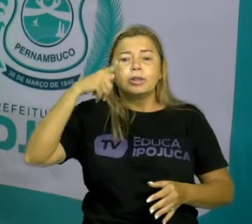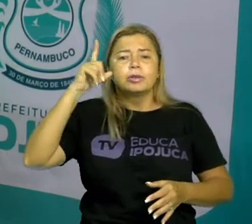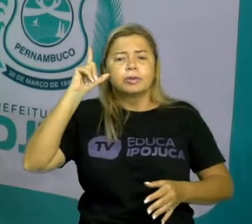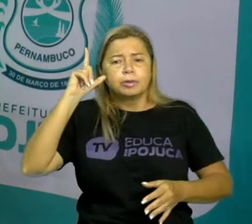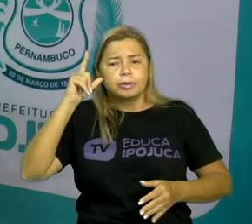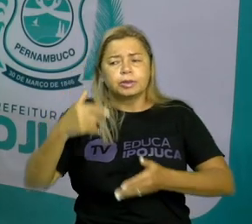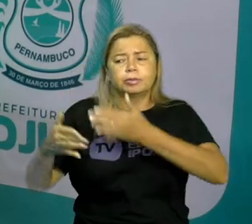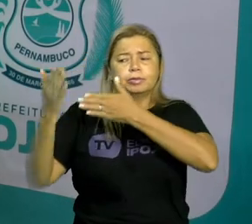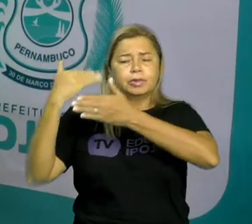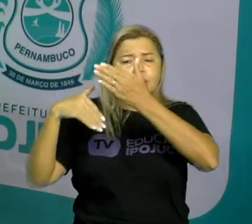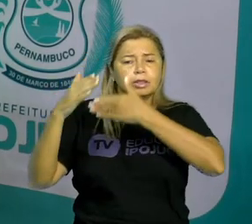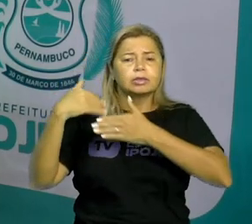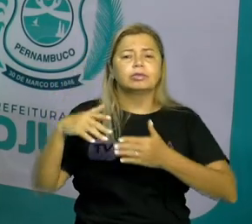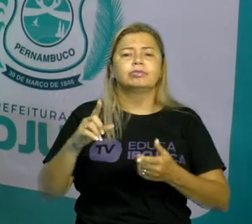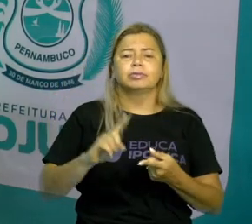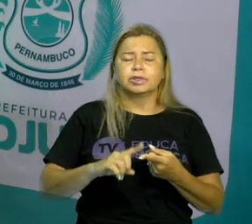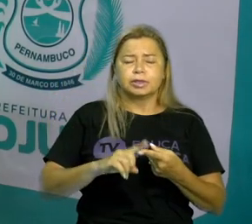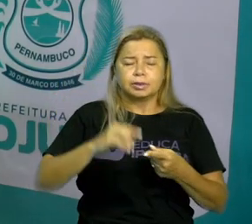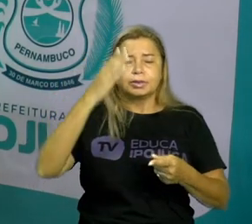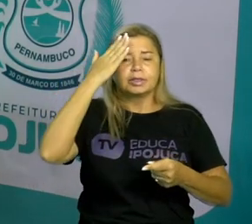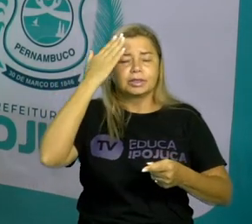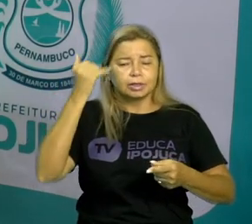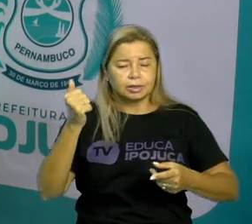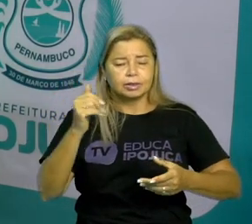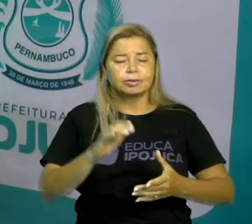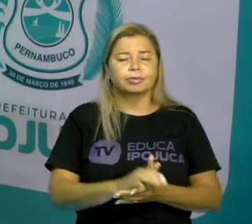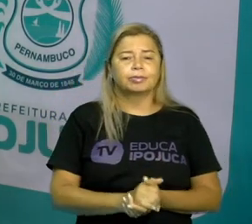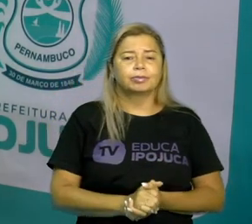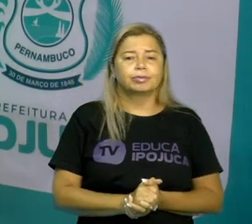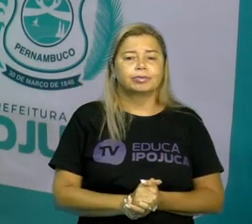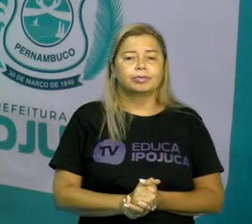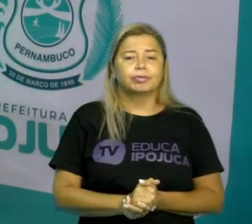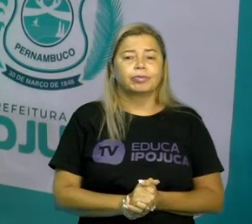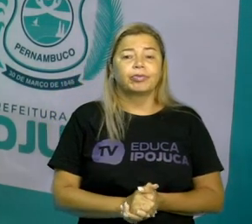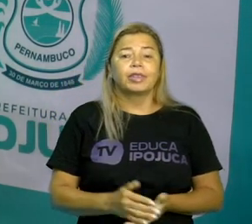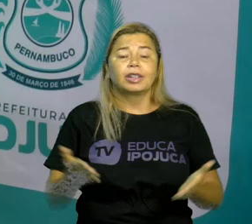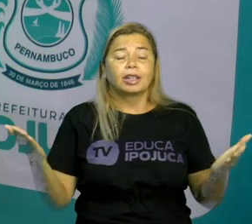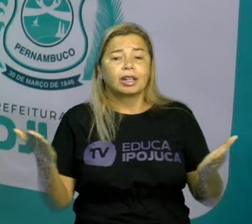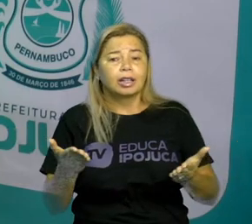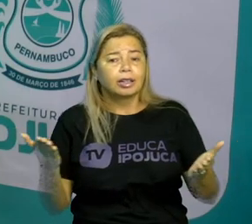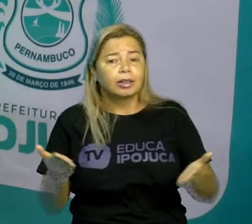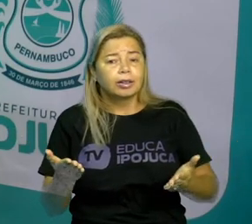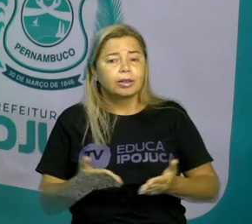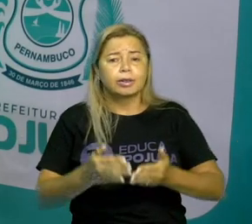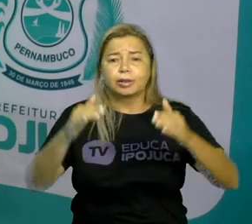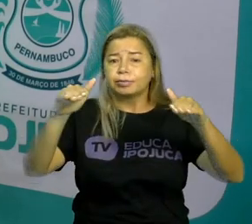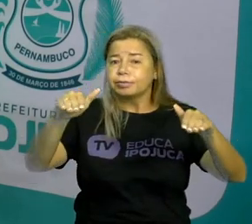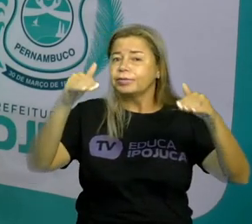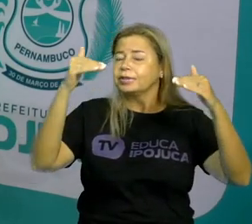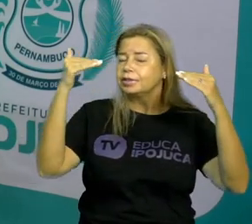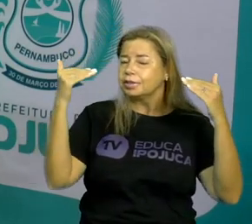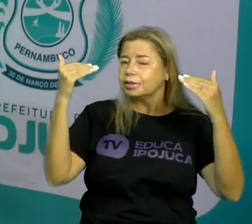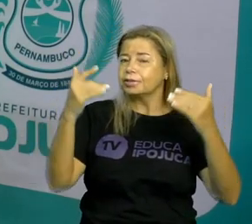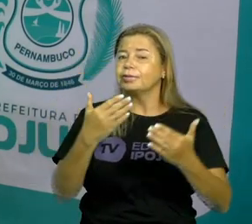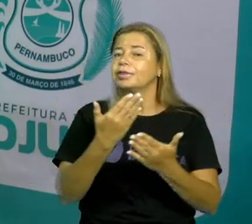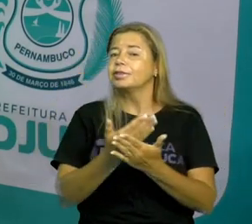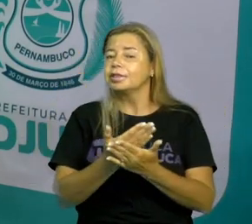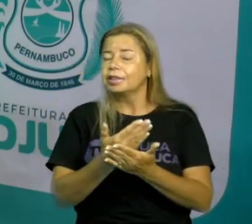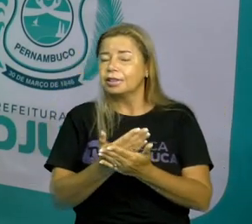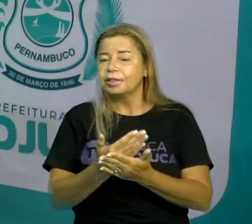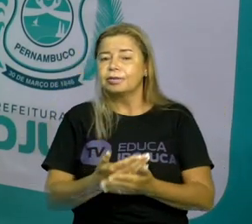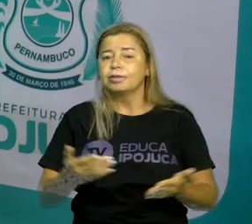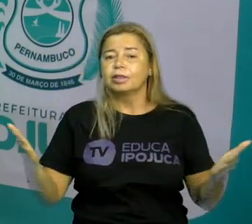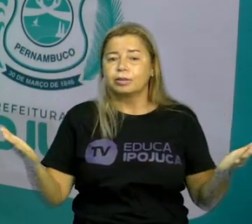já passou E agora eu quero que vocês Prestem bem atenção nessa aula de hoje Eu quero que